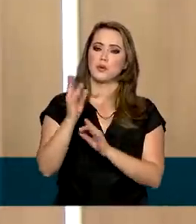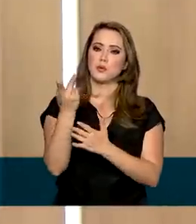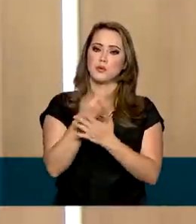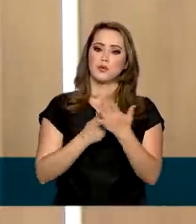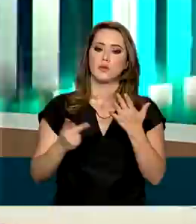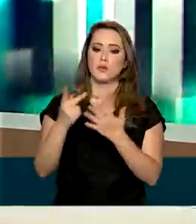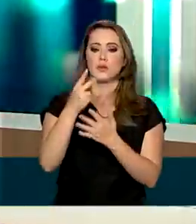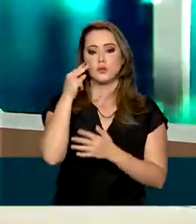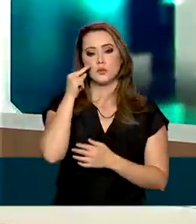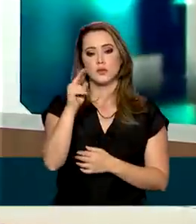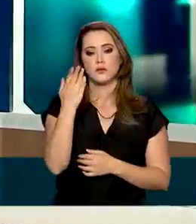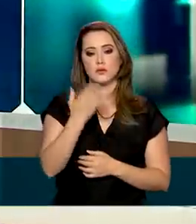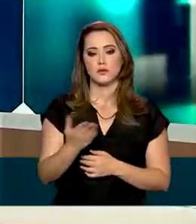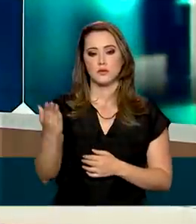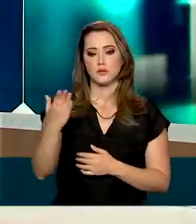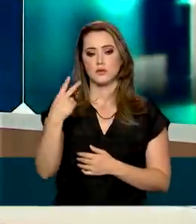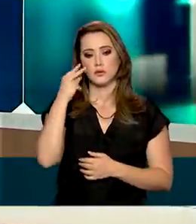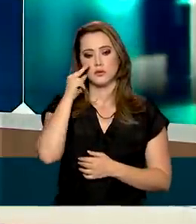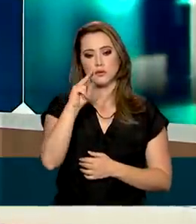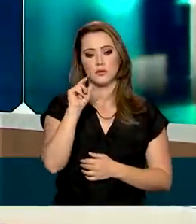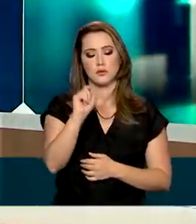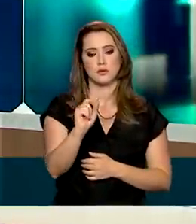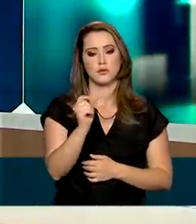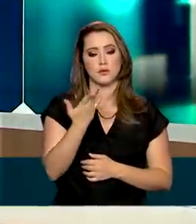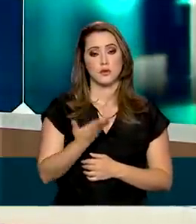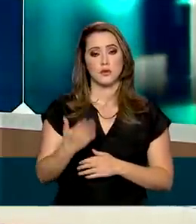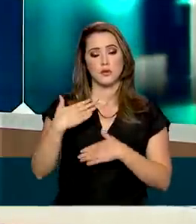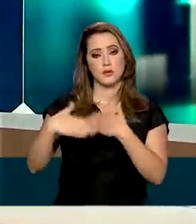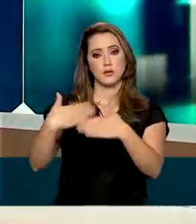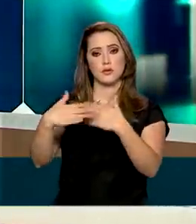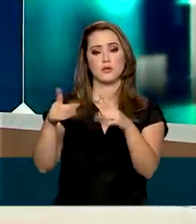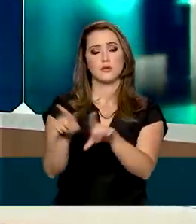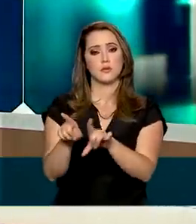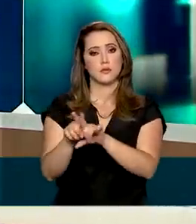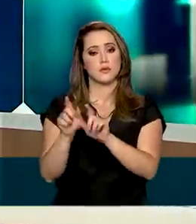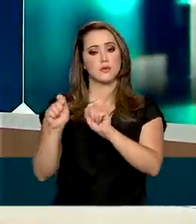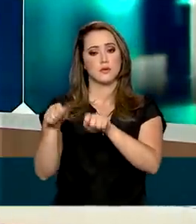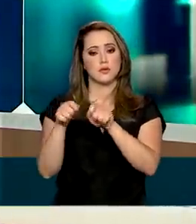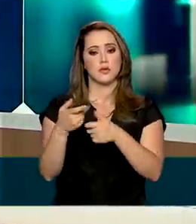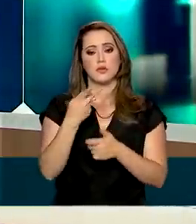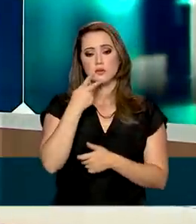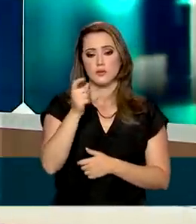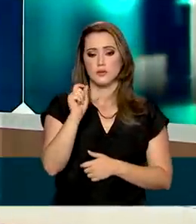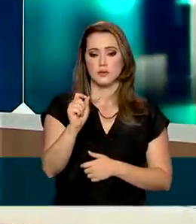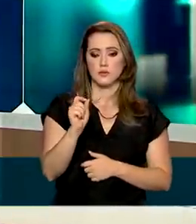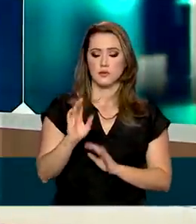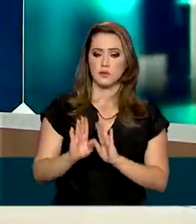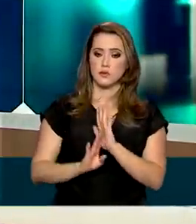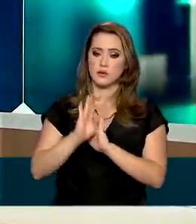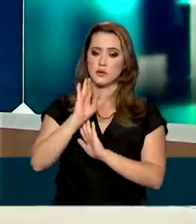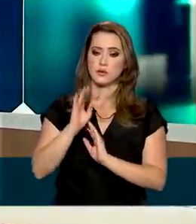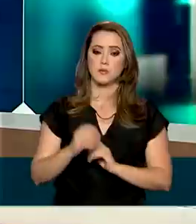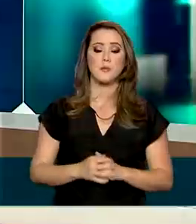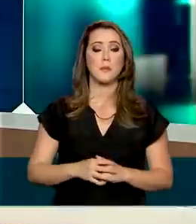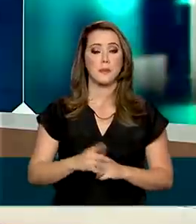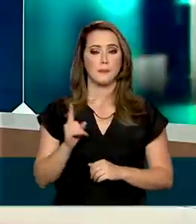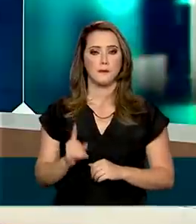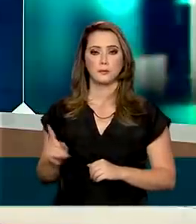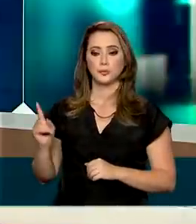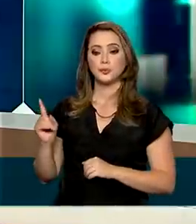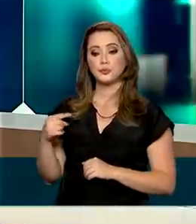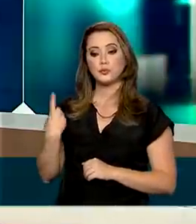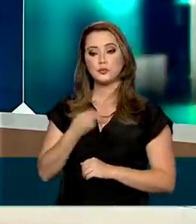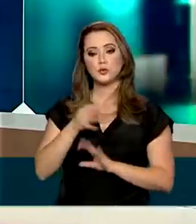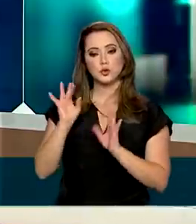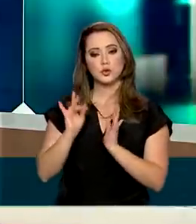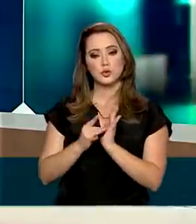você, telespectador, para acompanhar esse desenvolvimento e também, por que não mencionar, esse crescimento. Então, o que nós temos